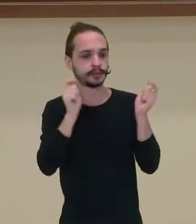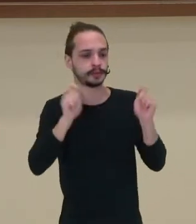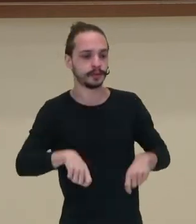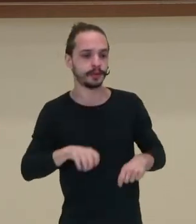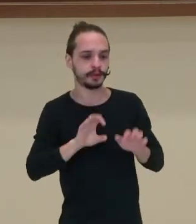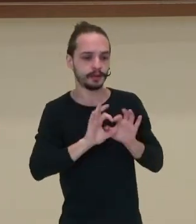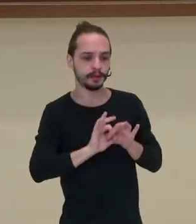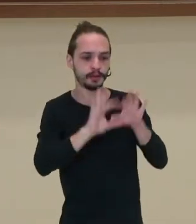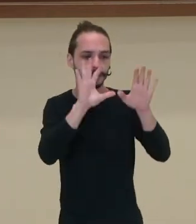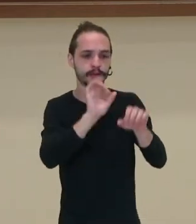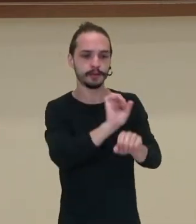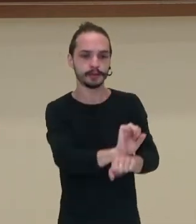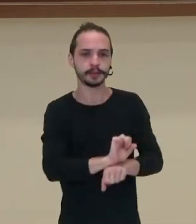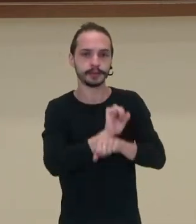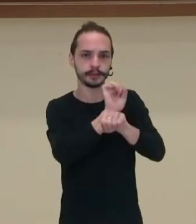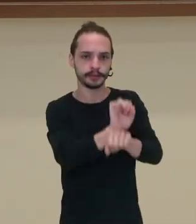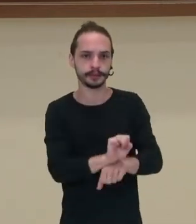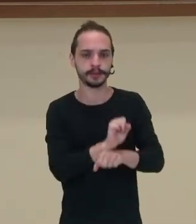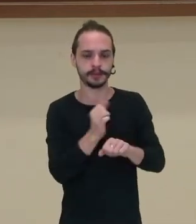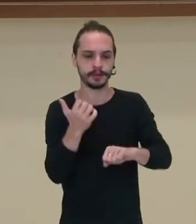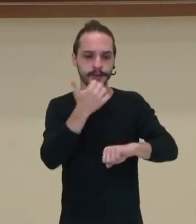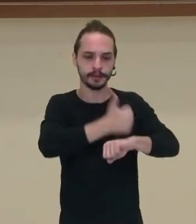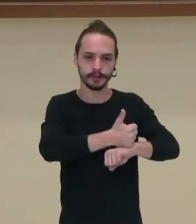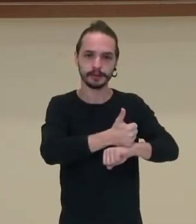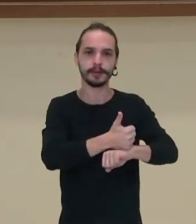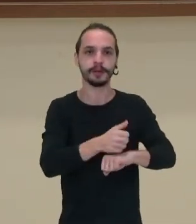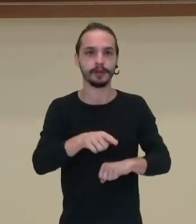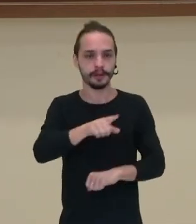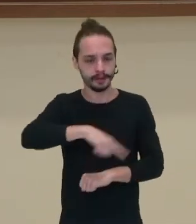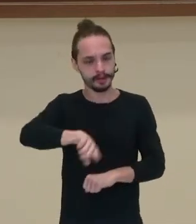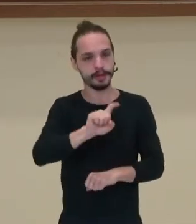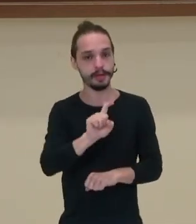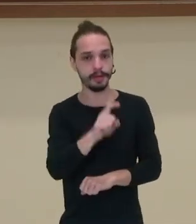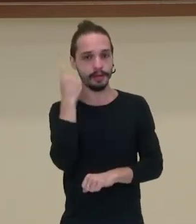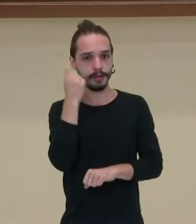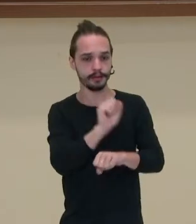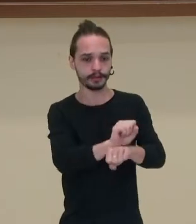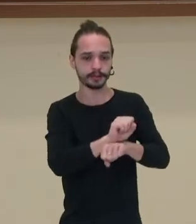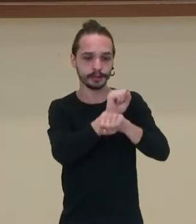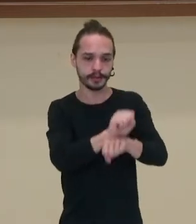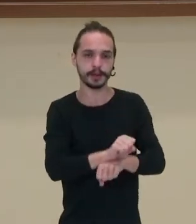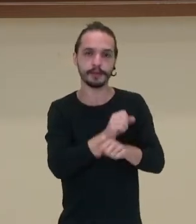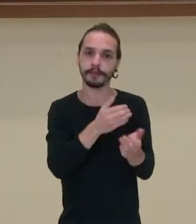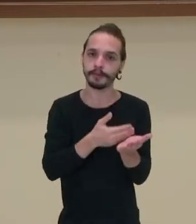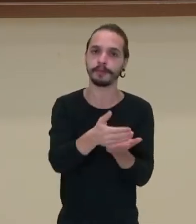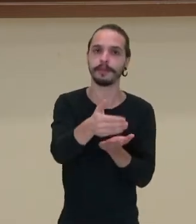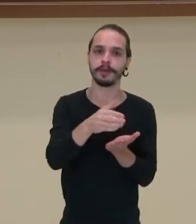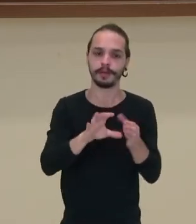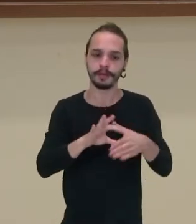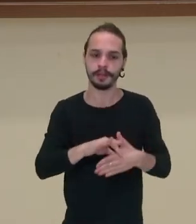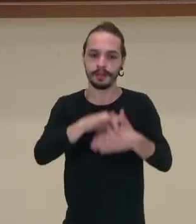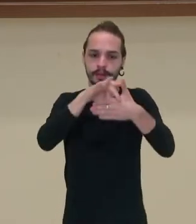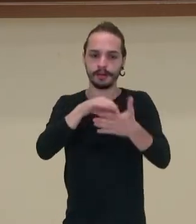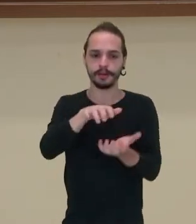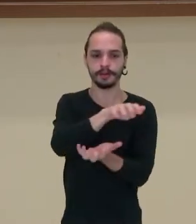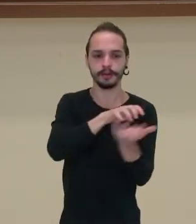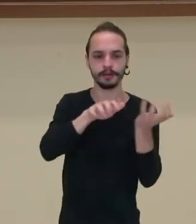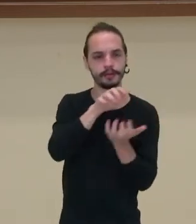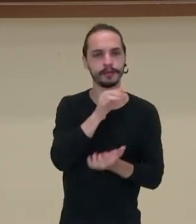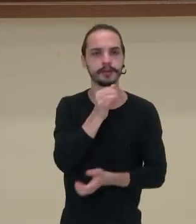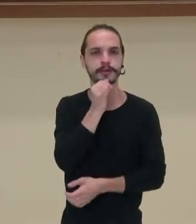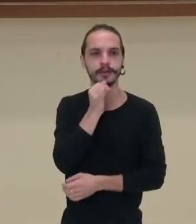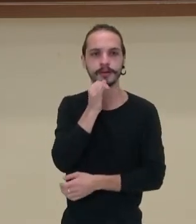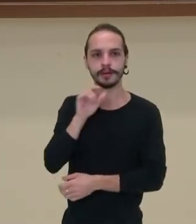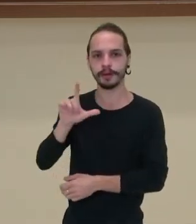colônias. E libertados, então, esses ex-escravos vão liderar essas revoluções. No caso do Louventure,